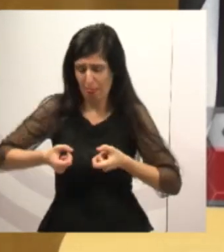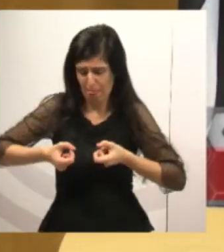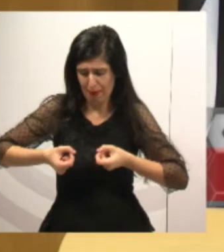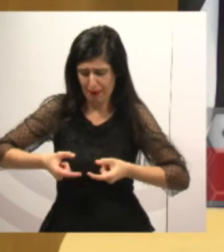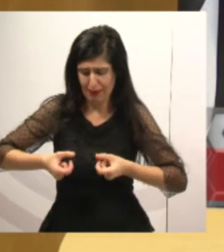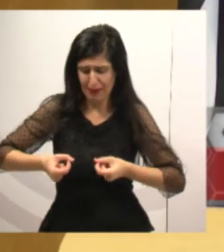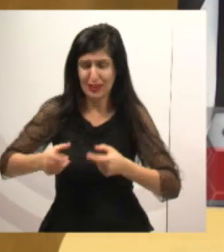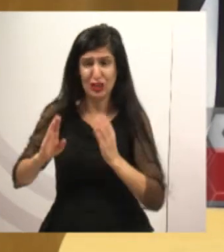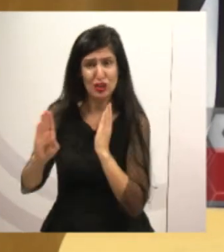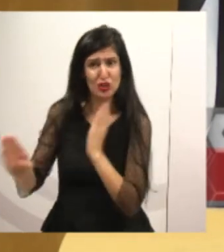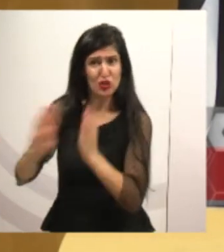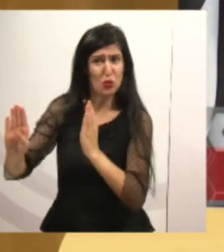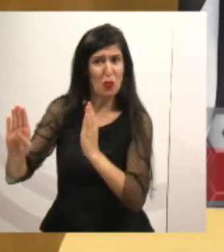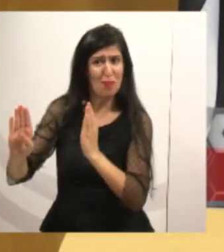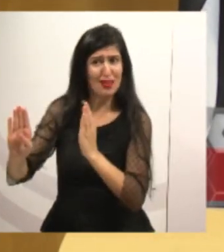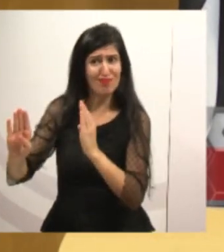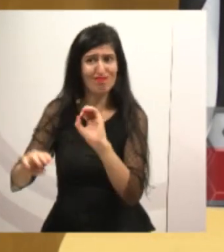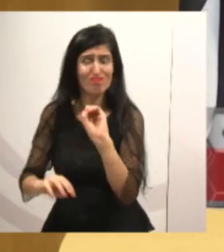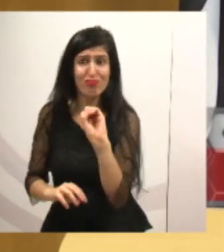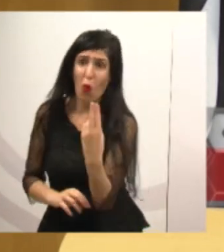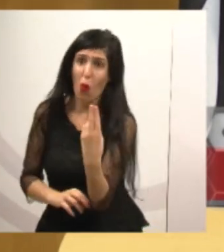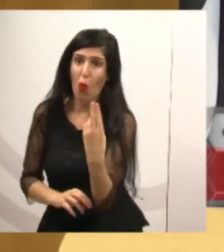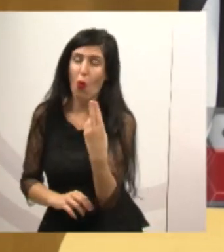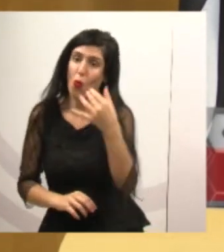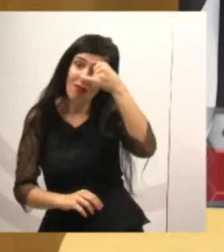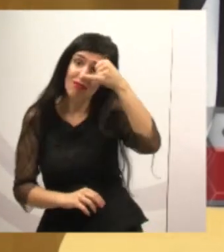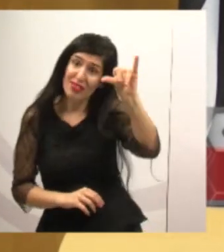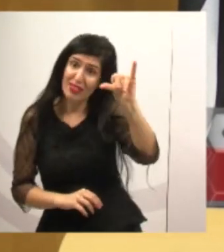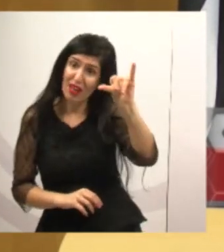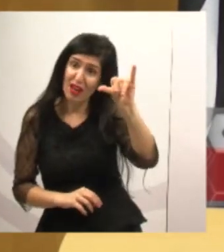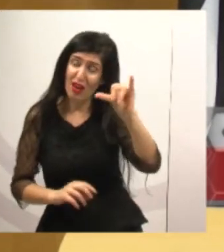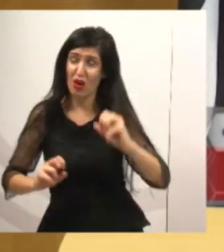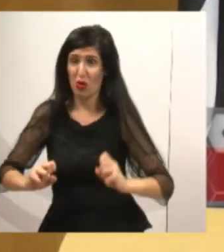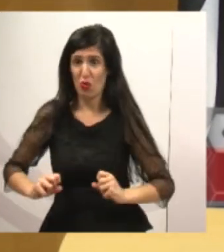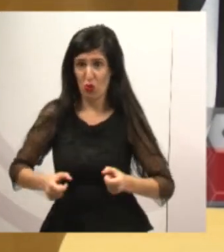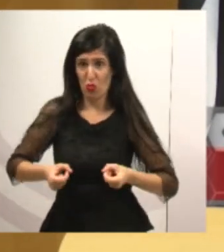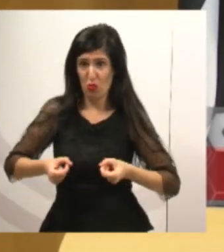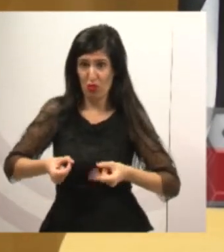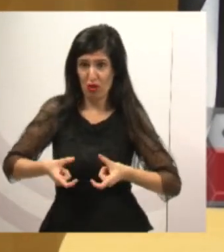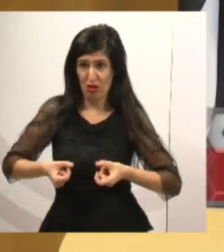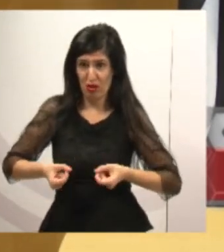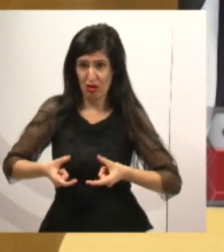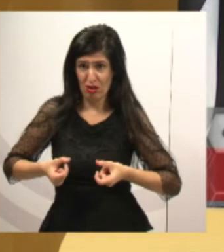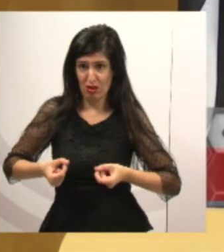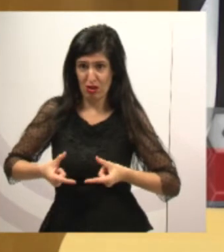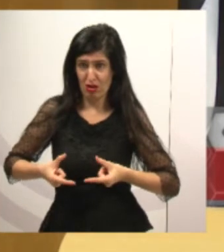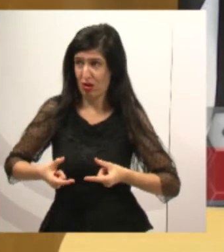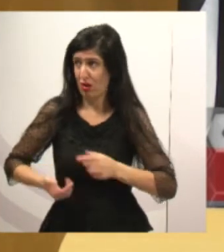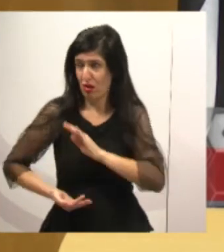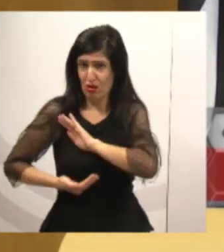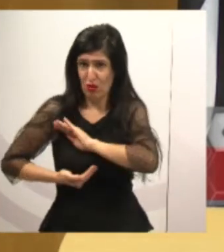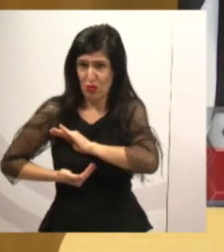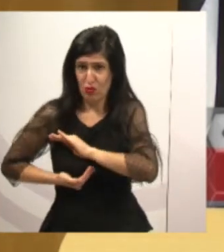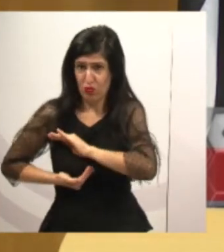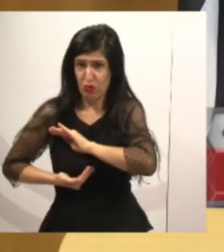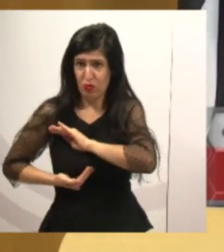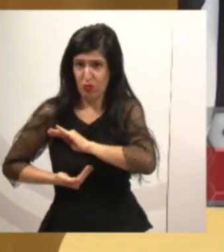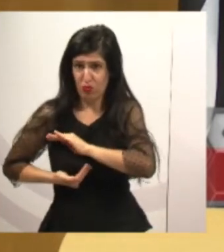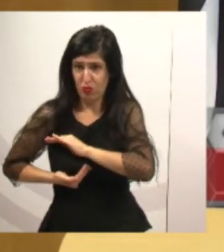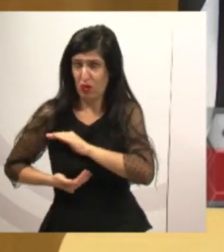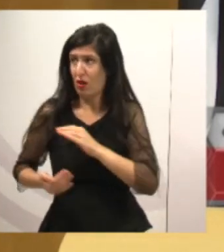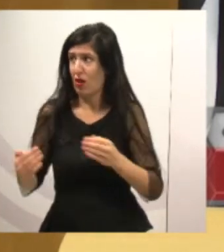essa facilidade de chegar e ser atendida no dia, até o dia 21. Então, também, uma grande vinda de